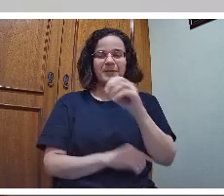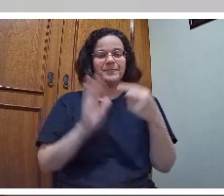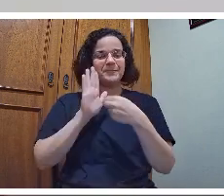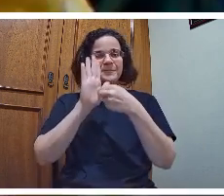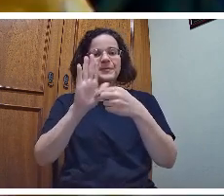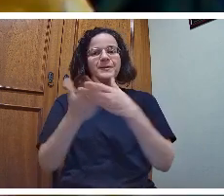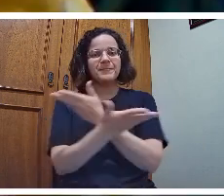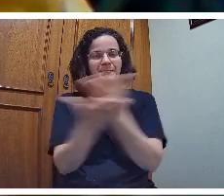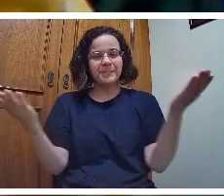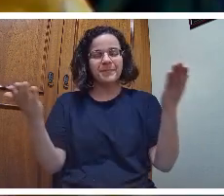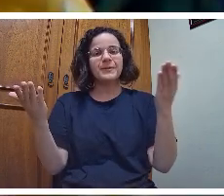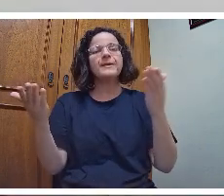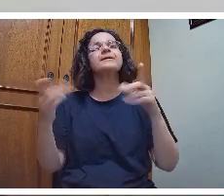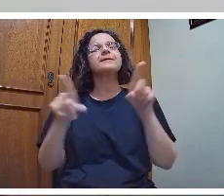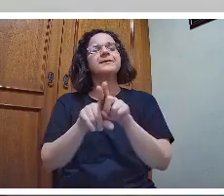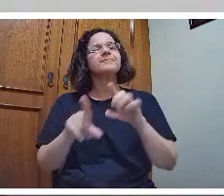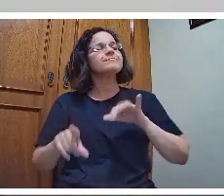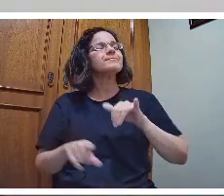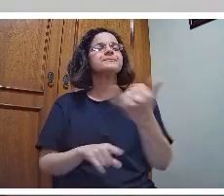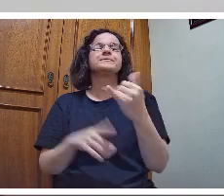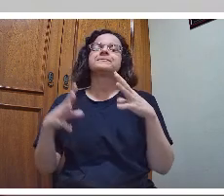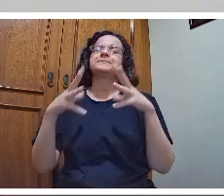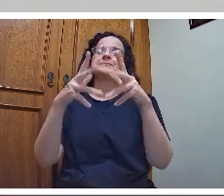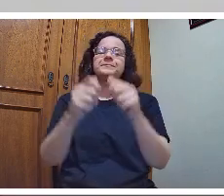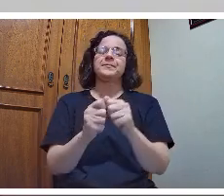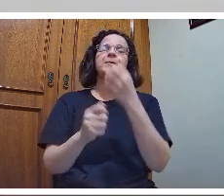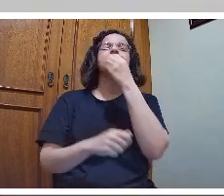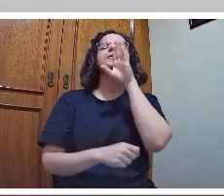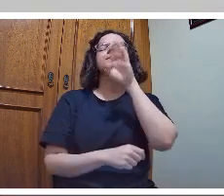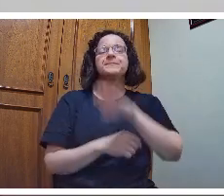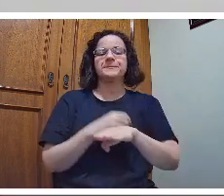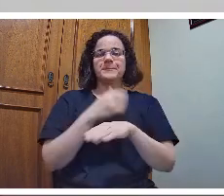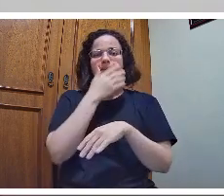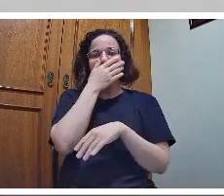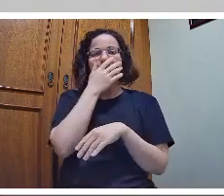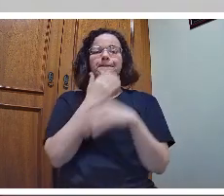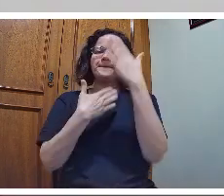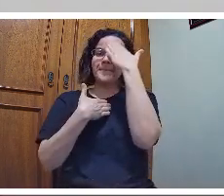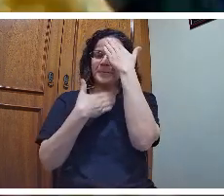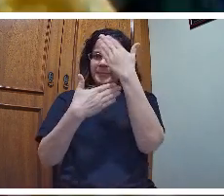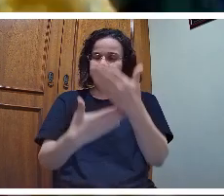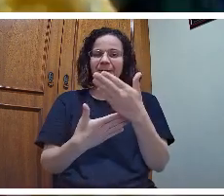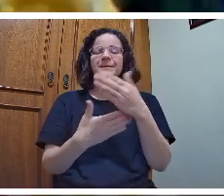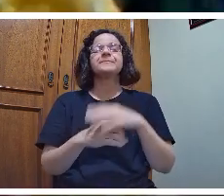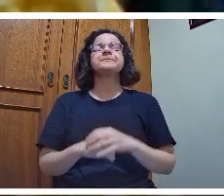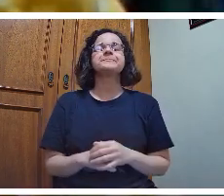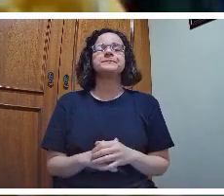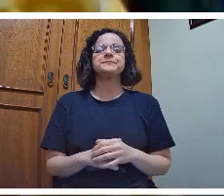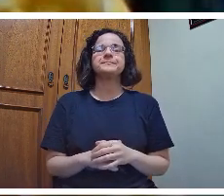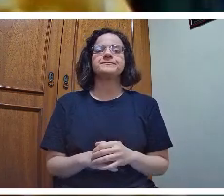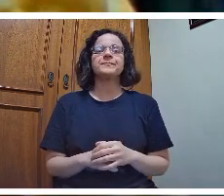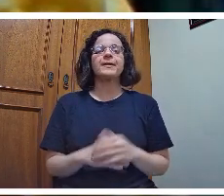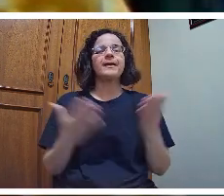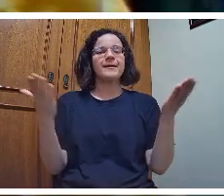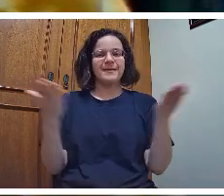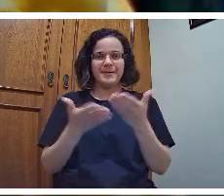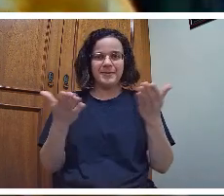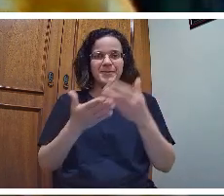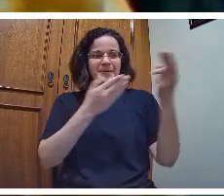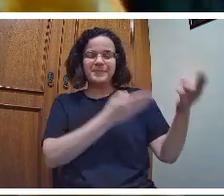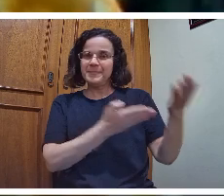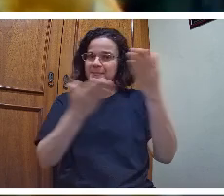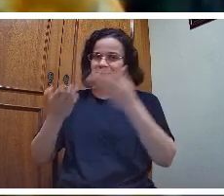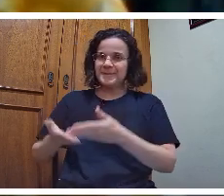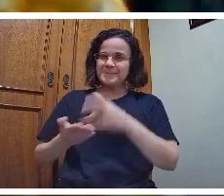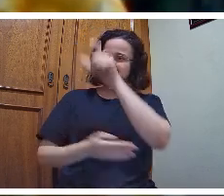seja um tempo muito bem aproveitado para todos. Uma boa tarde. Obrigada, Ju. Para dar as boas